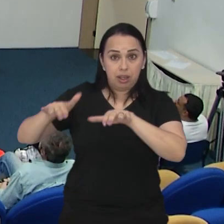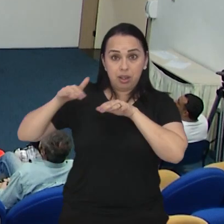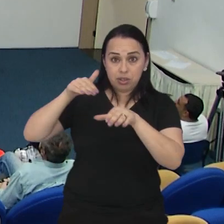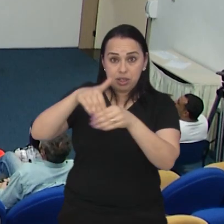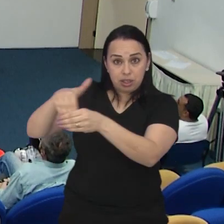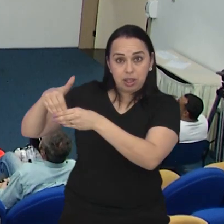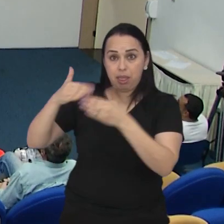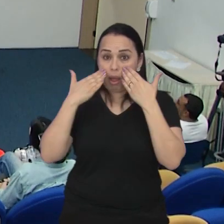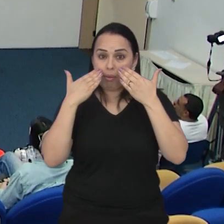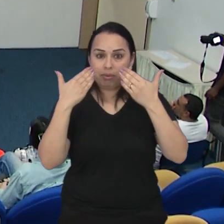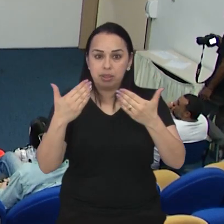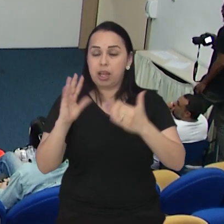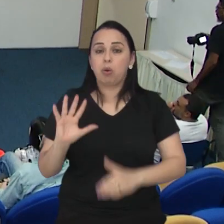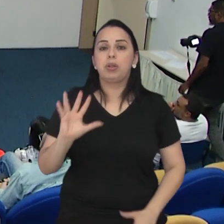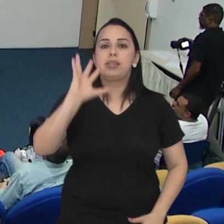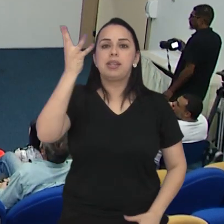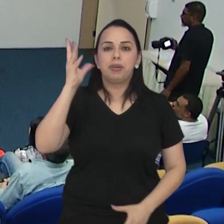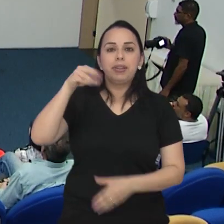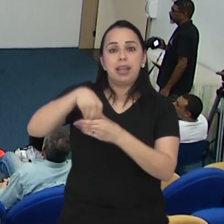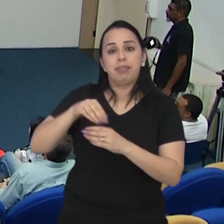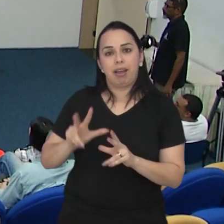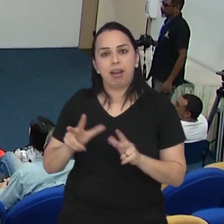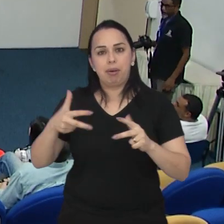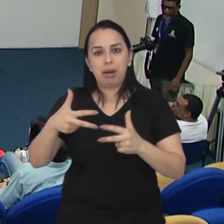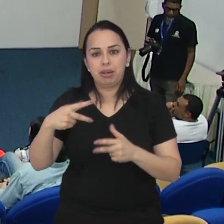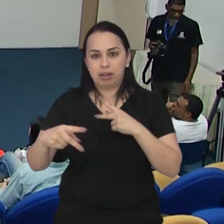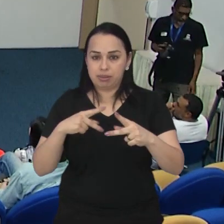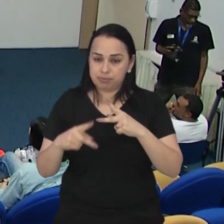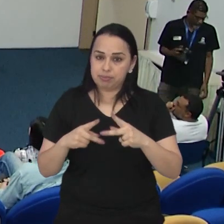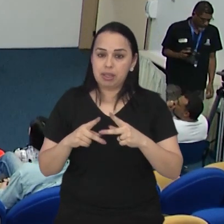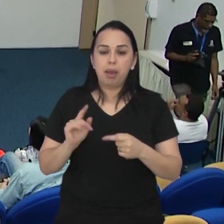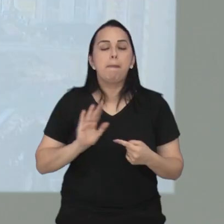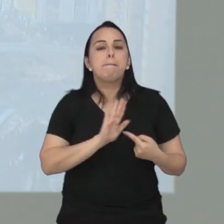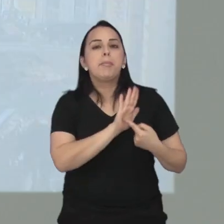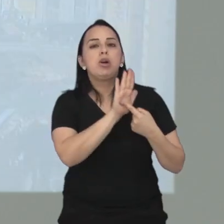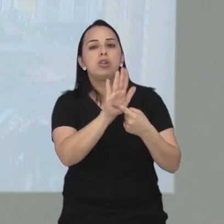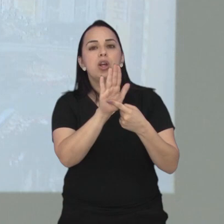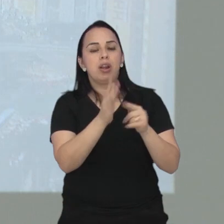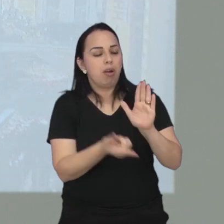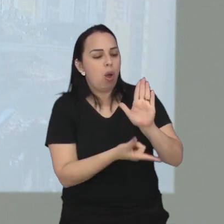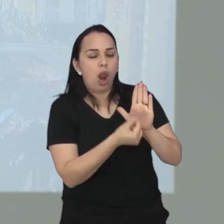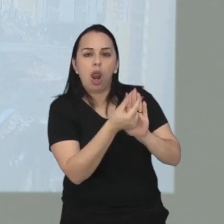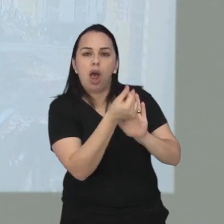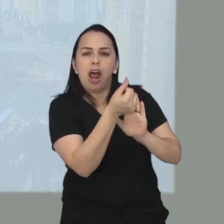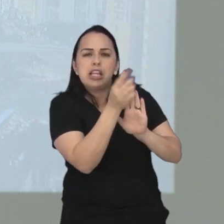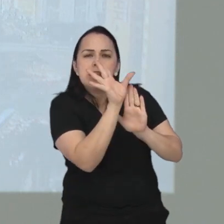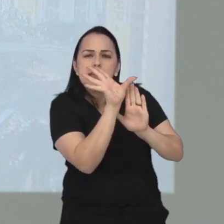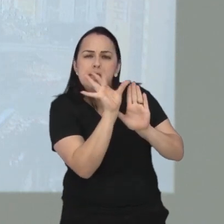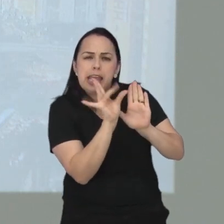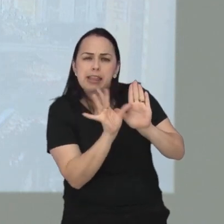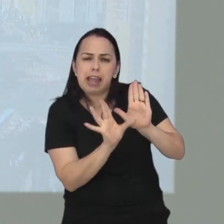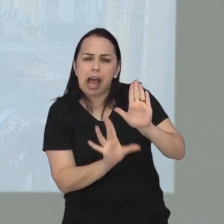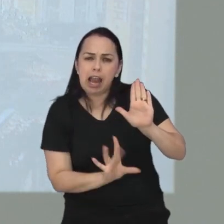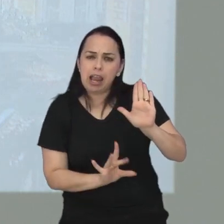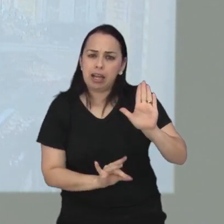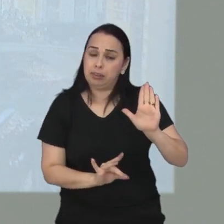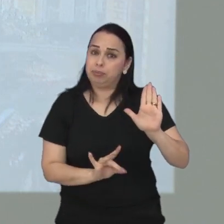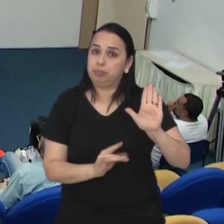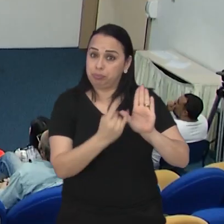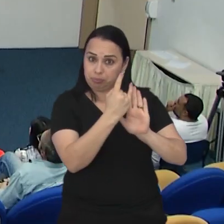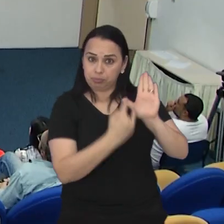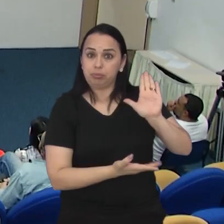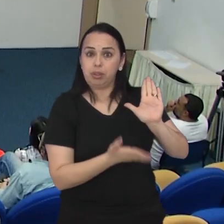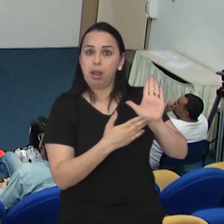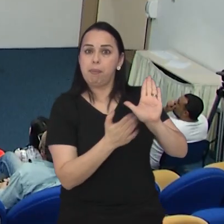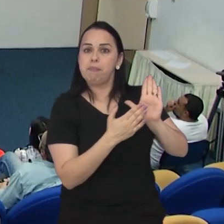Durante a audiência pública realizada no auditório da Câmara Municipal, há apresentação de um relatório detalhado.